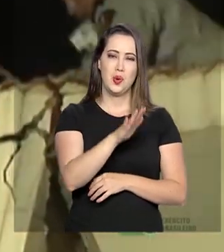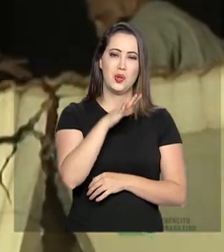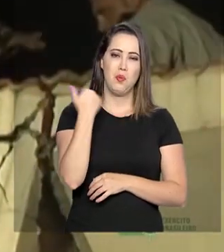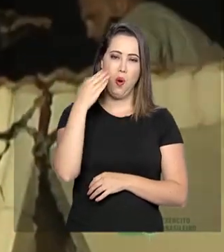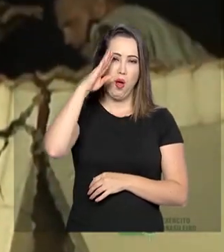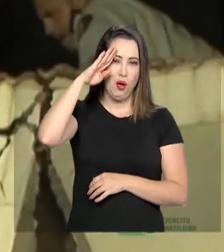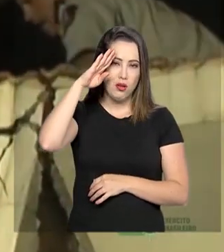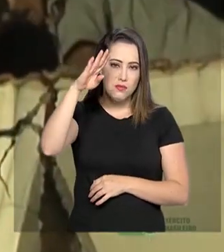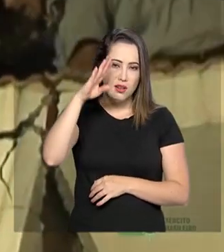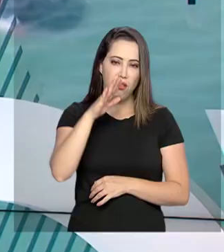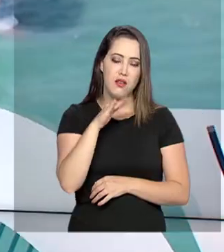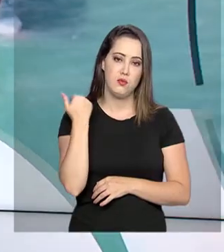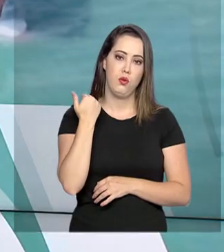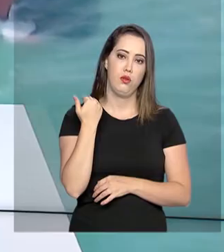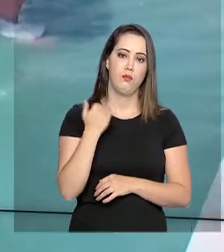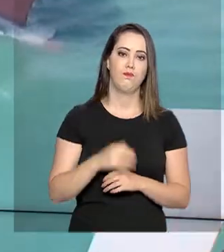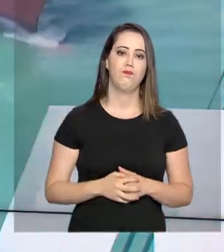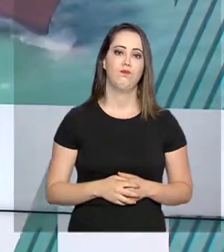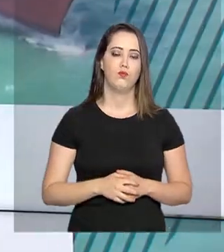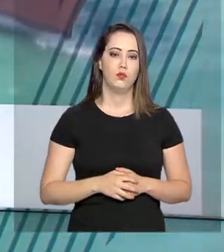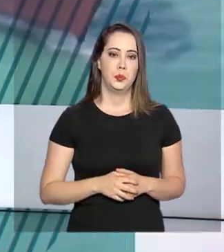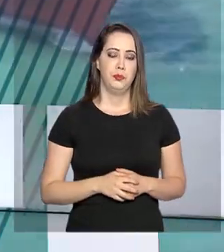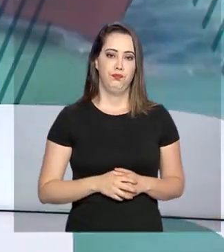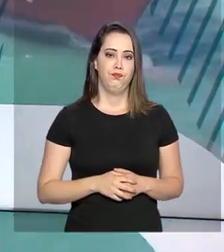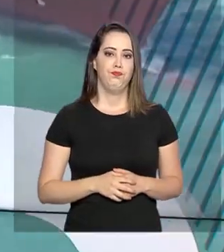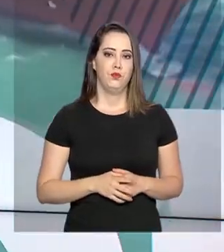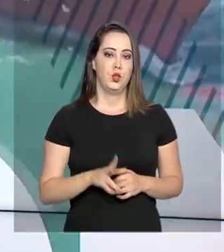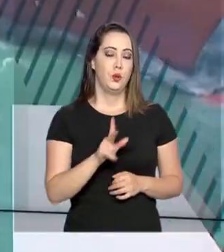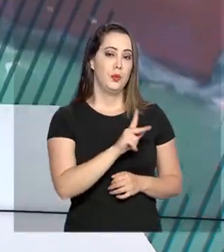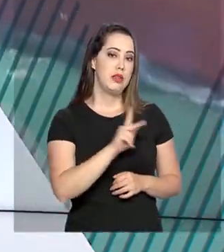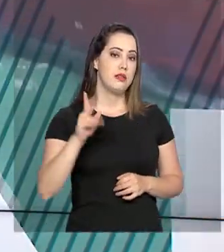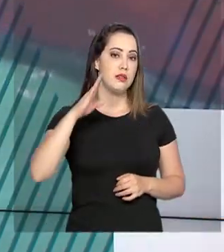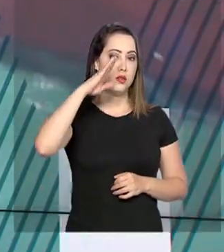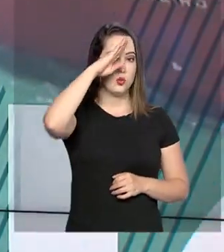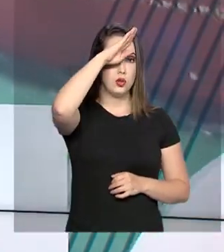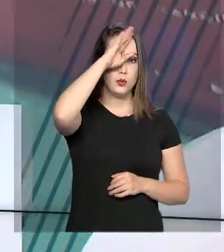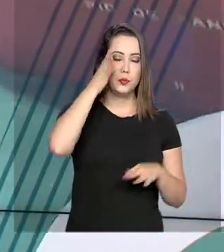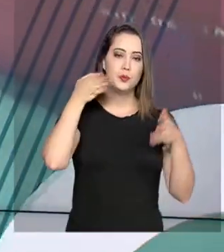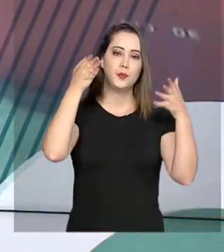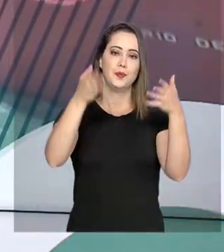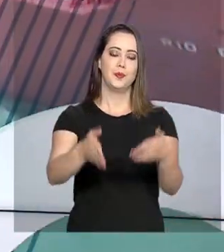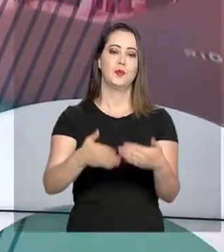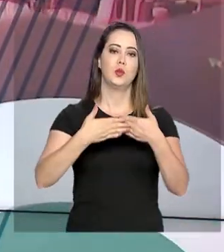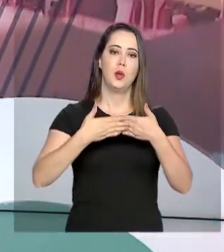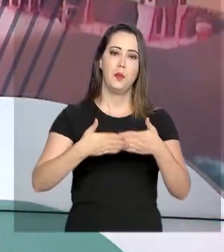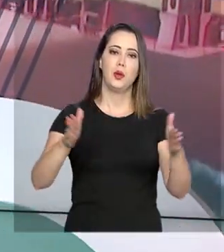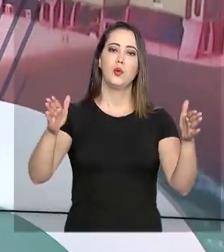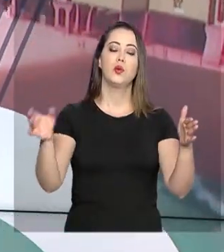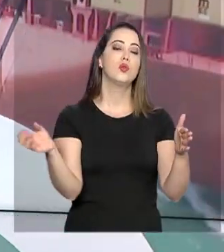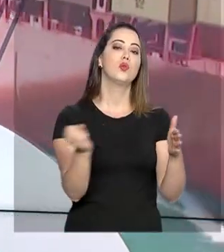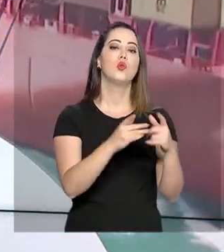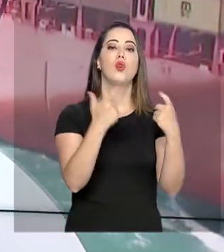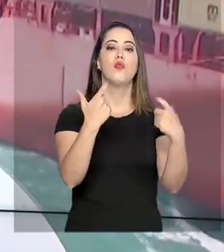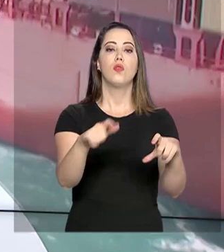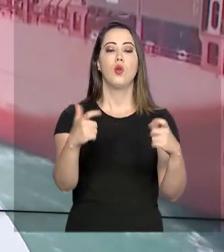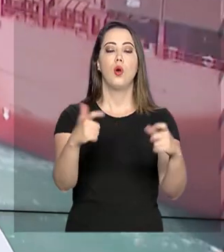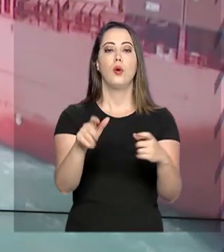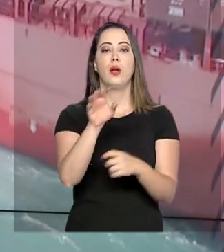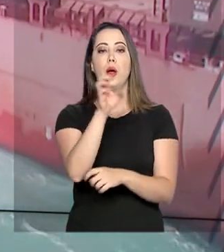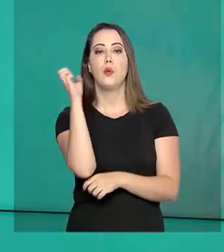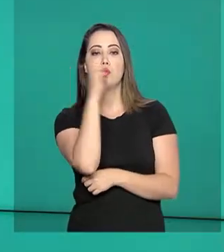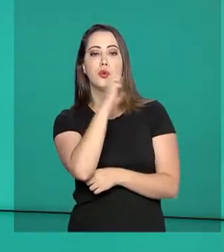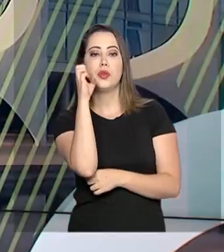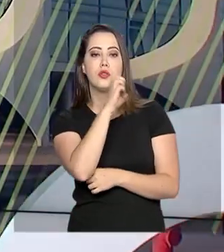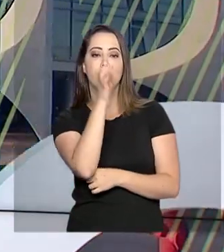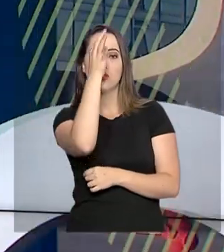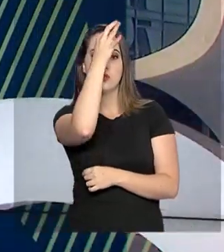vítimas do terremoto. E o presidente Jair Bolsonaro participou da inauguração do novo pronto-socorro da